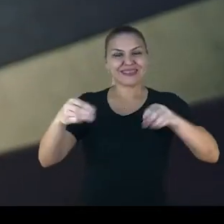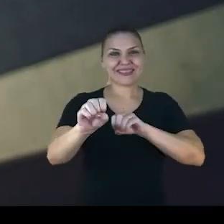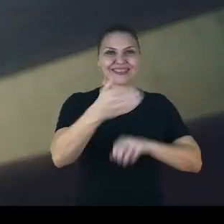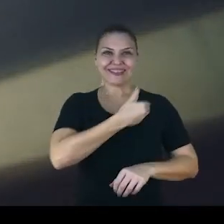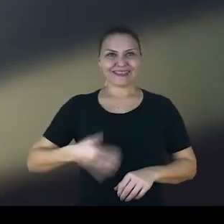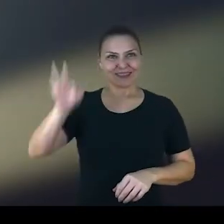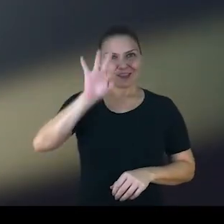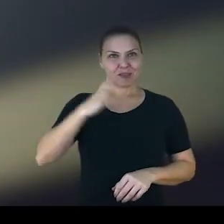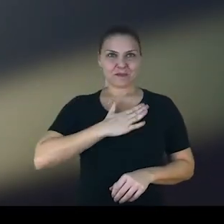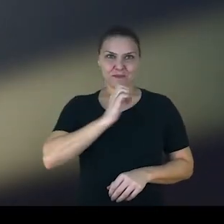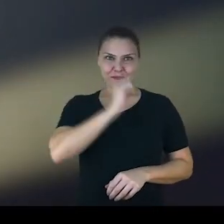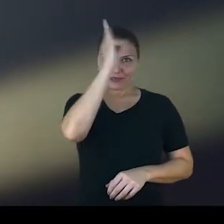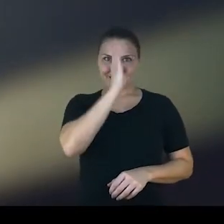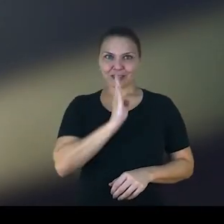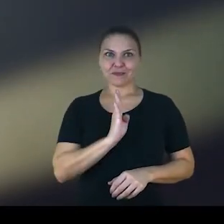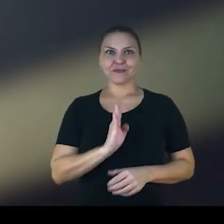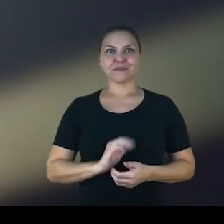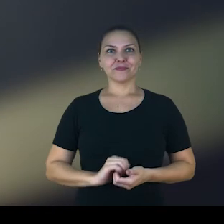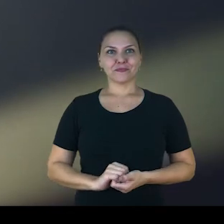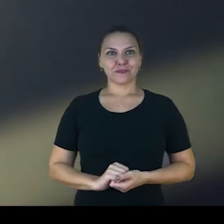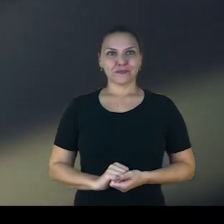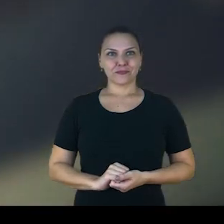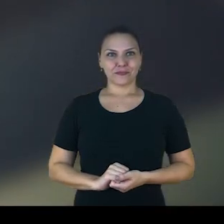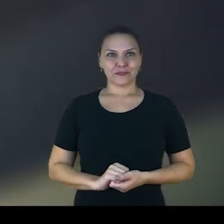Federal. Pátria Amada Brasil. Música Música Legenda Zanotto